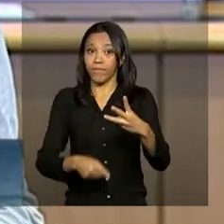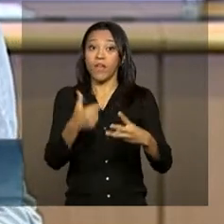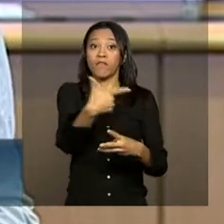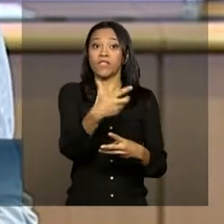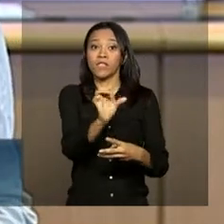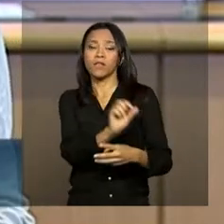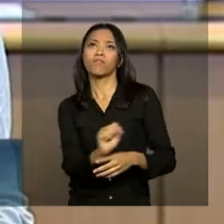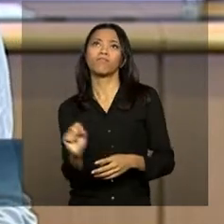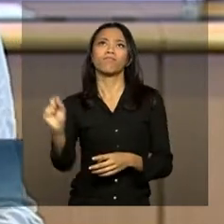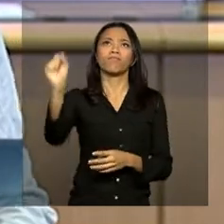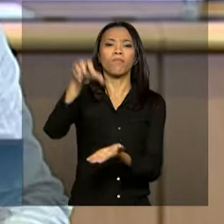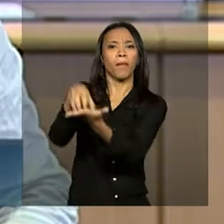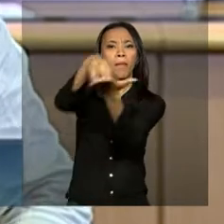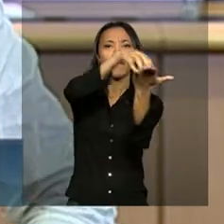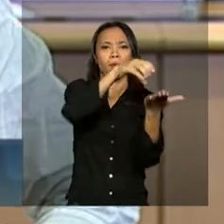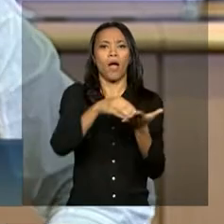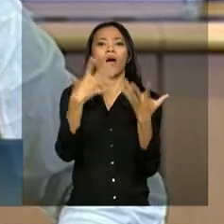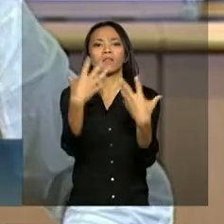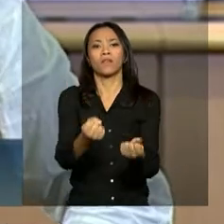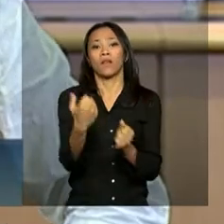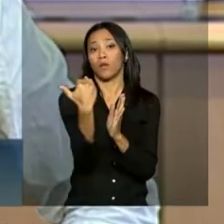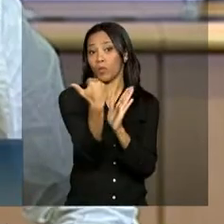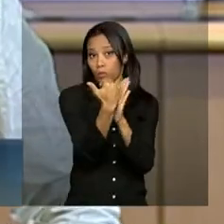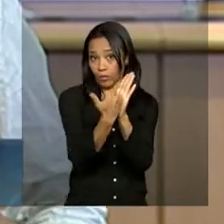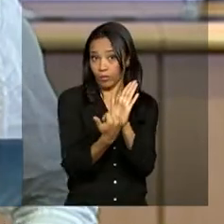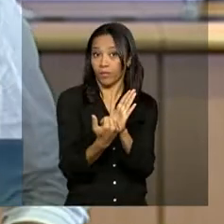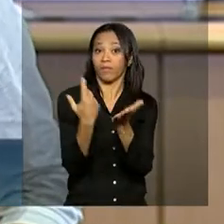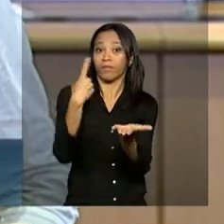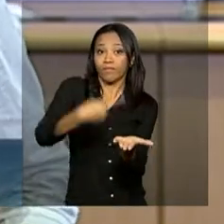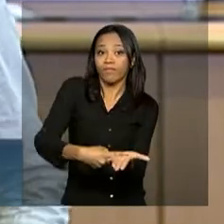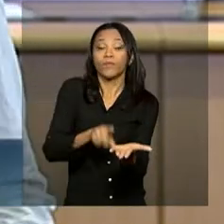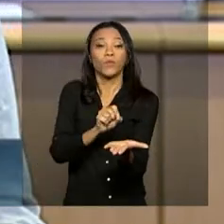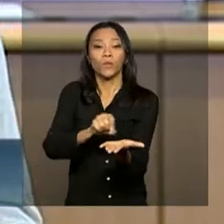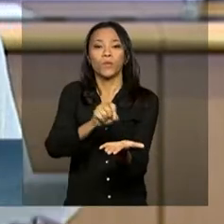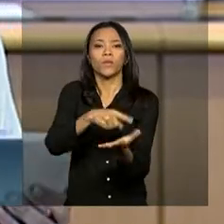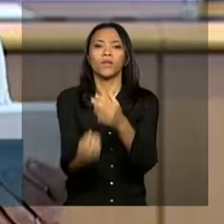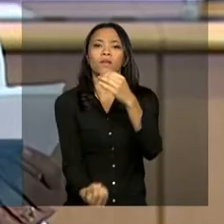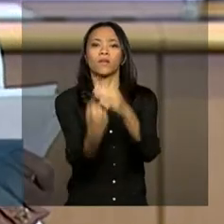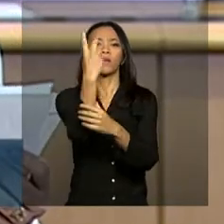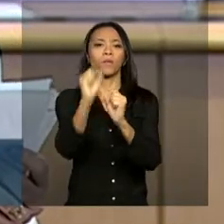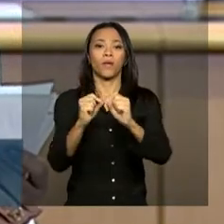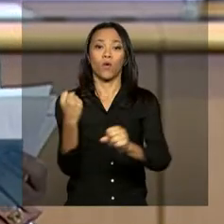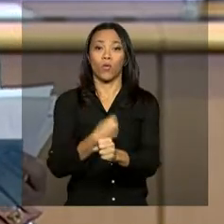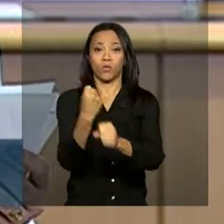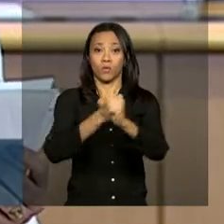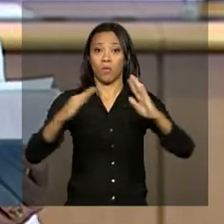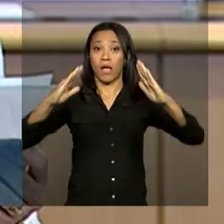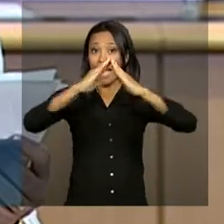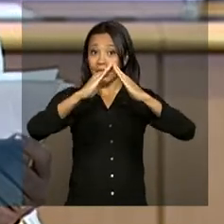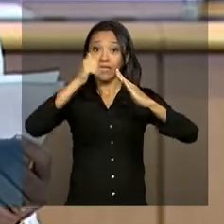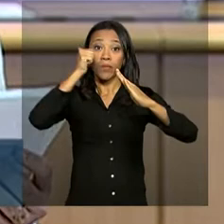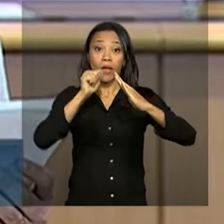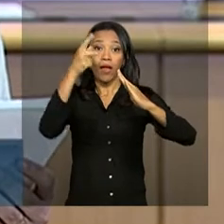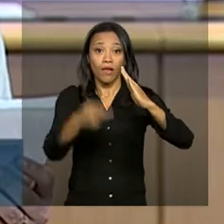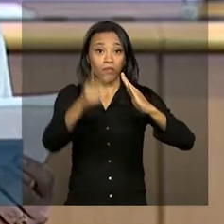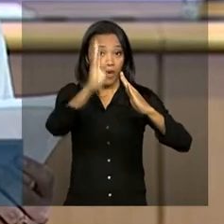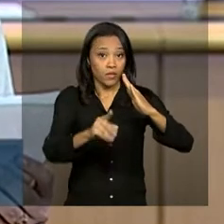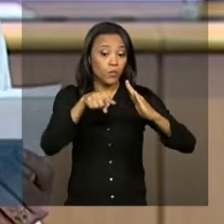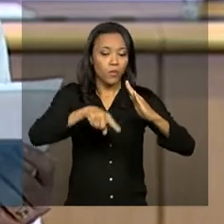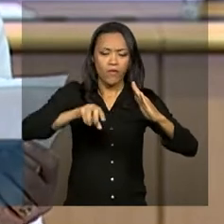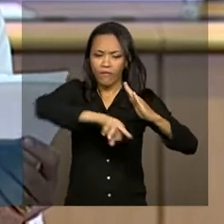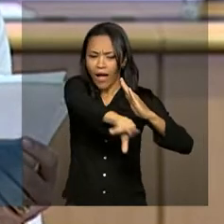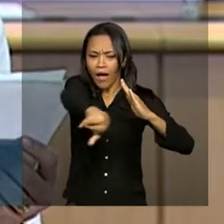da federação aderiram ao programa que prevê também a implementação da Casa da Mulher Brasileira, a organização do